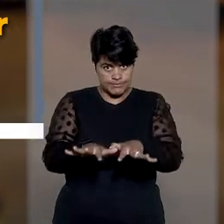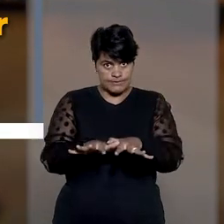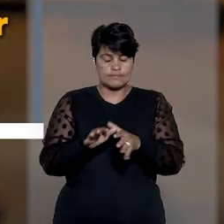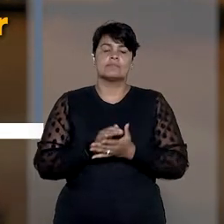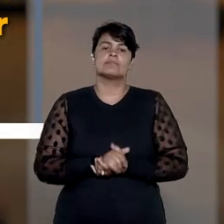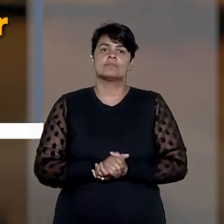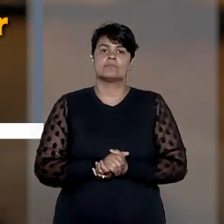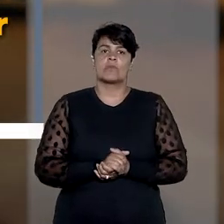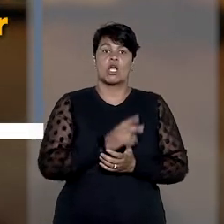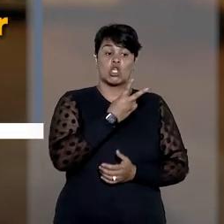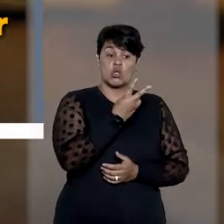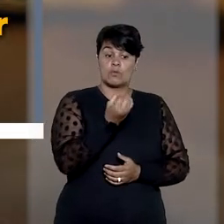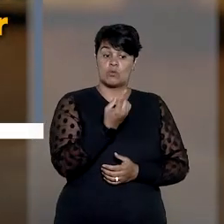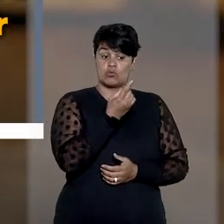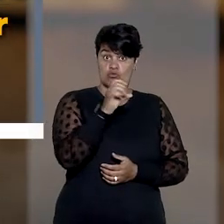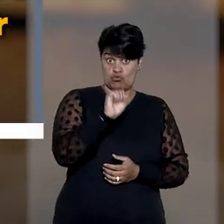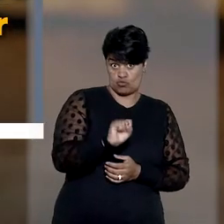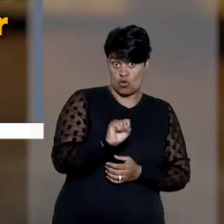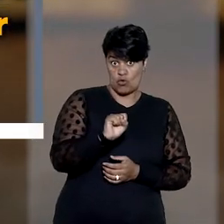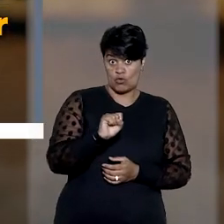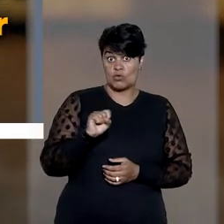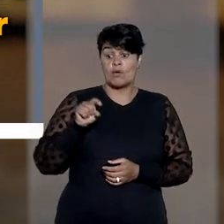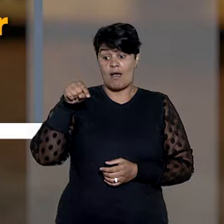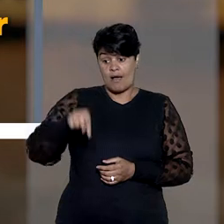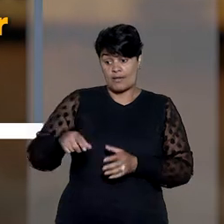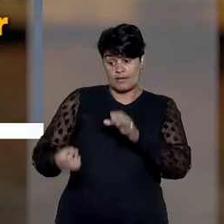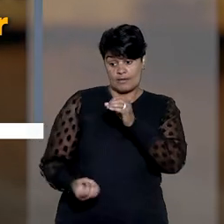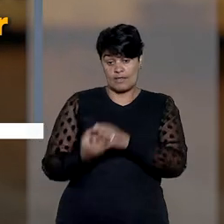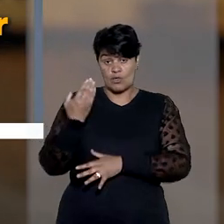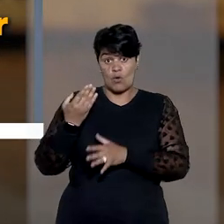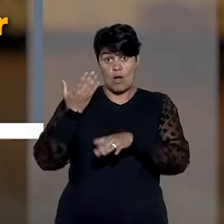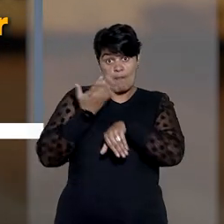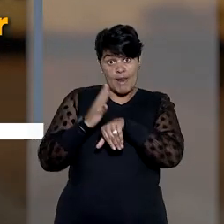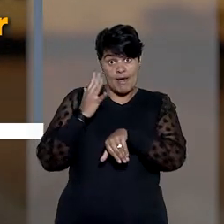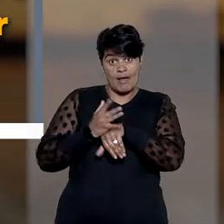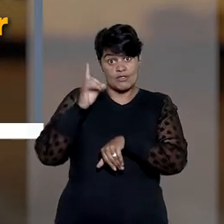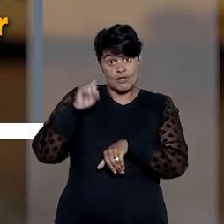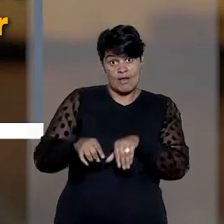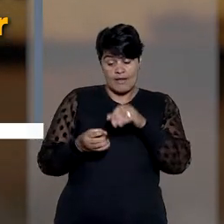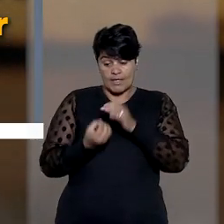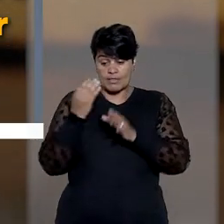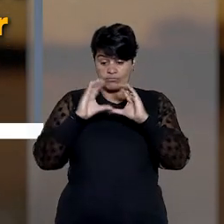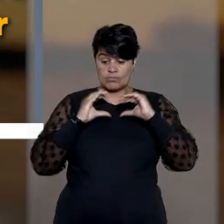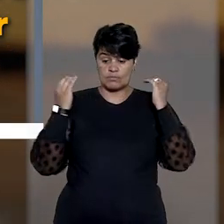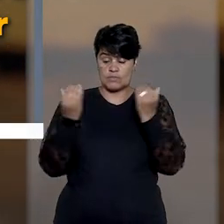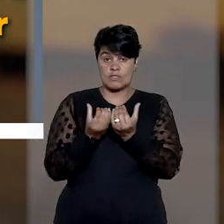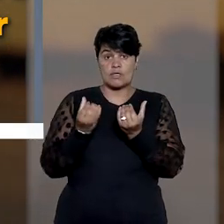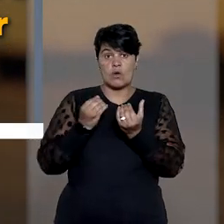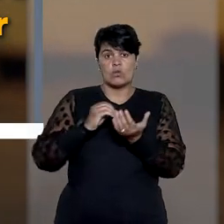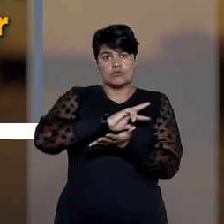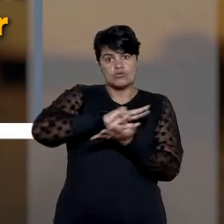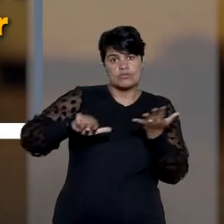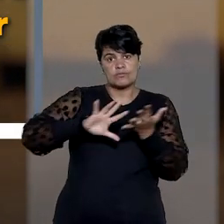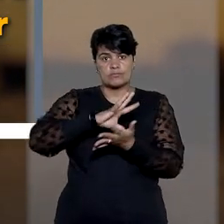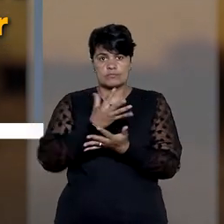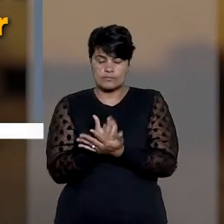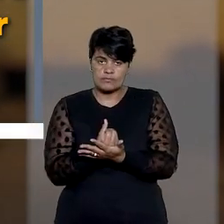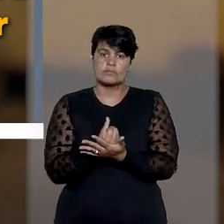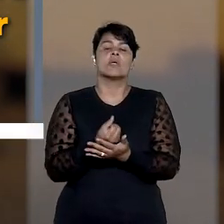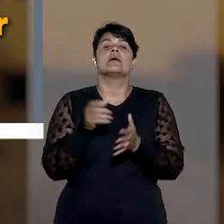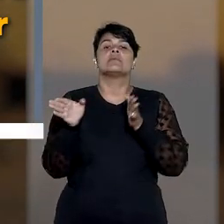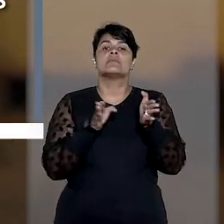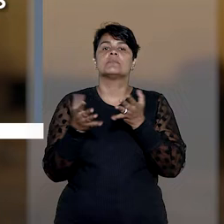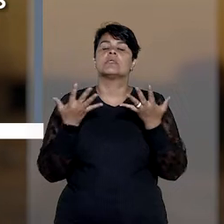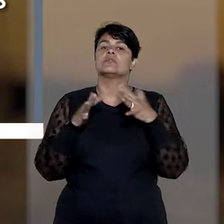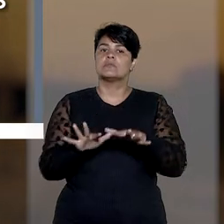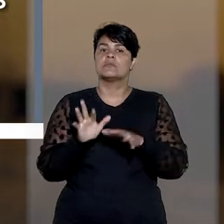Em 2018, institucionalizou a prática com a criação da Comissão Multidisciplinar de Acessibilidade e Inclusão.